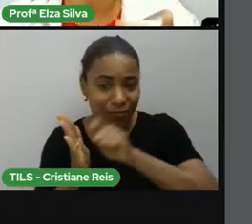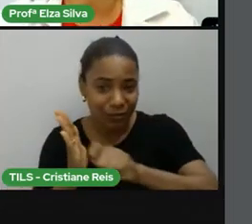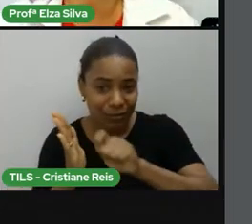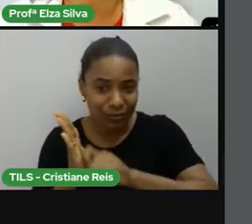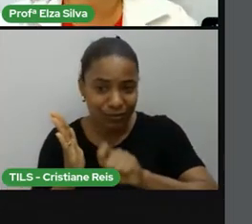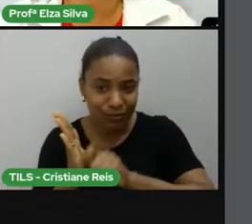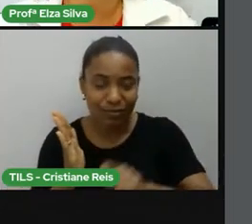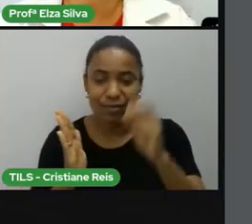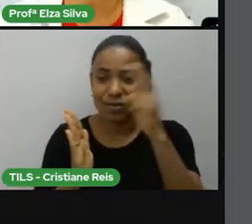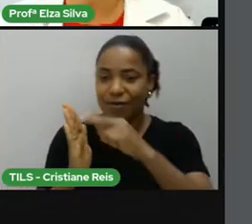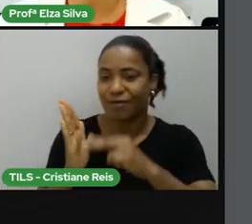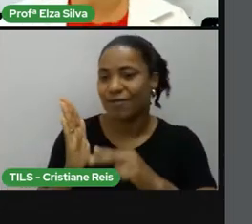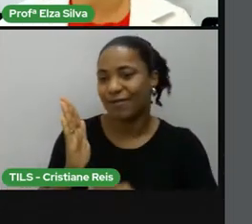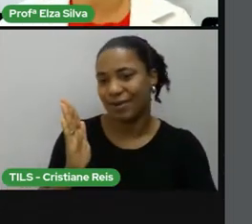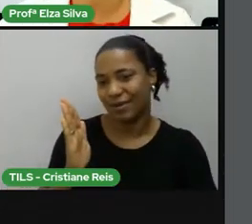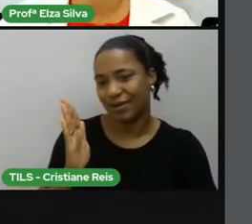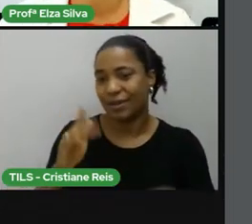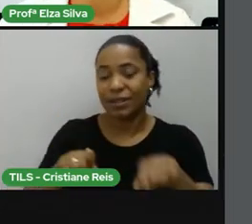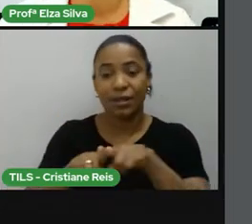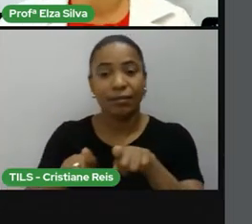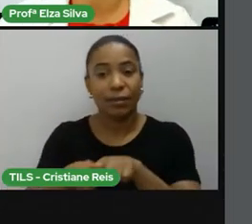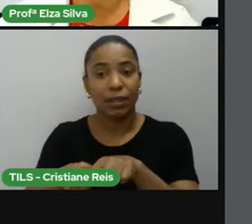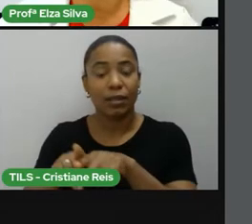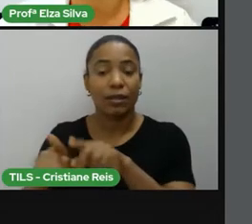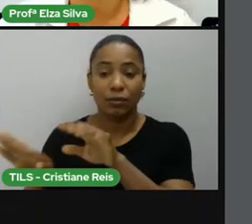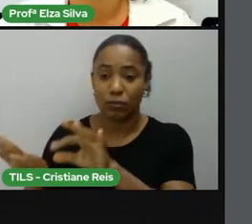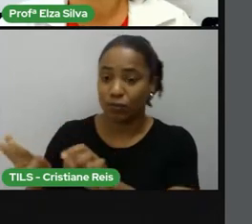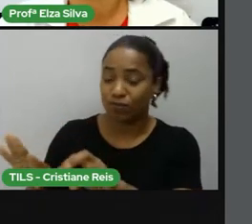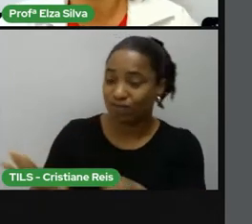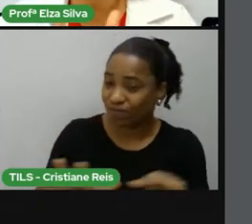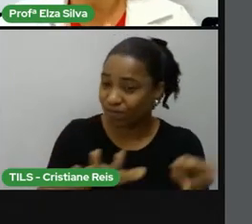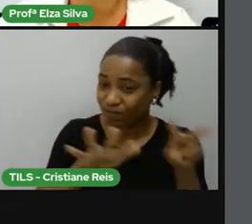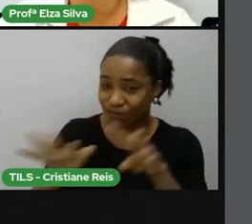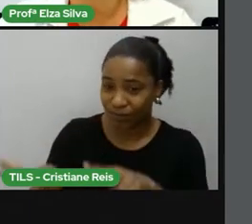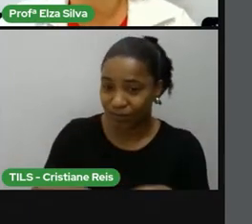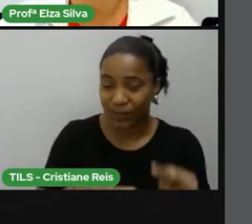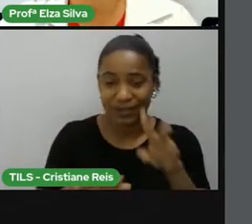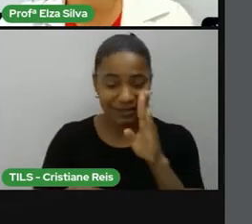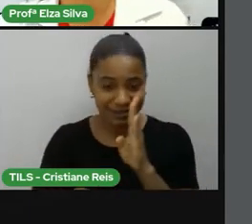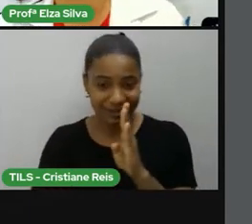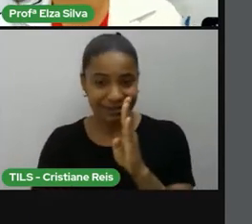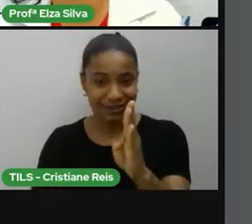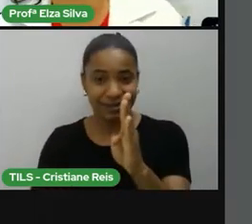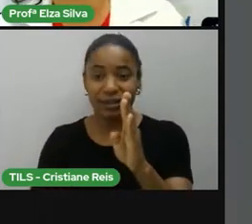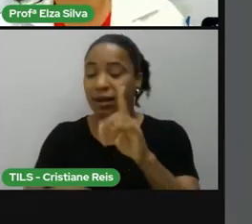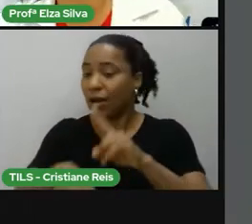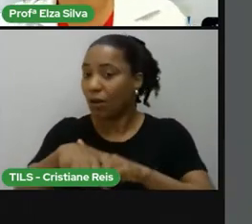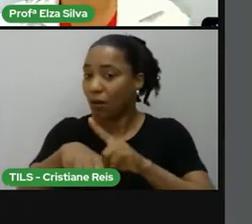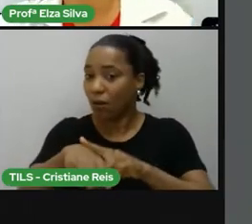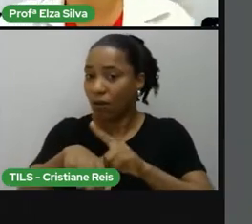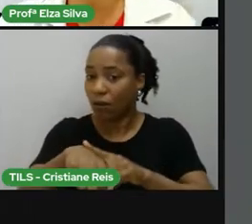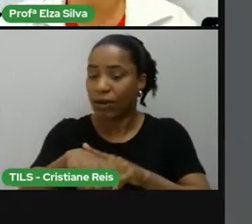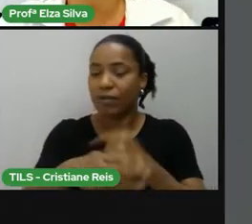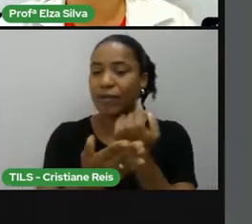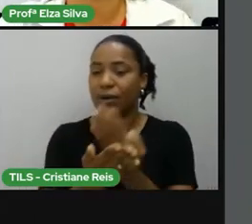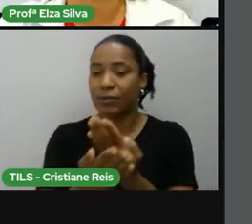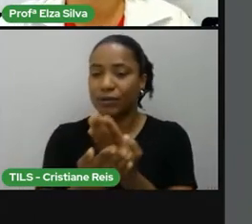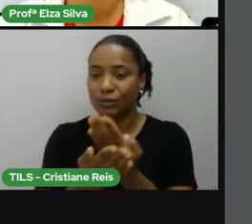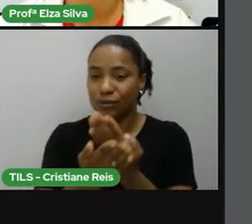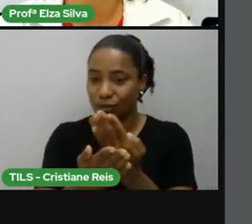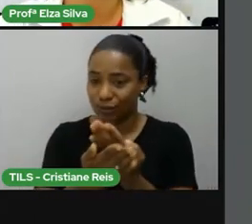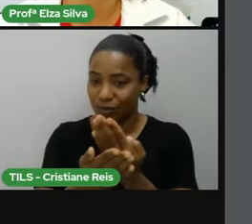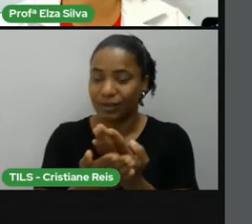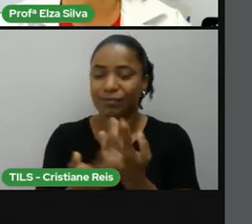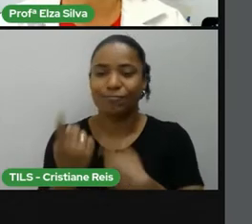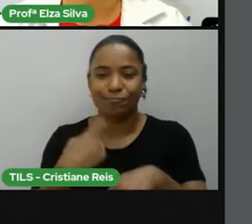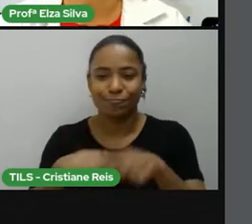mantenha uma rotina de estudos, ou seja, determine um horário para que você possa estudar